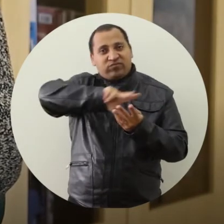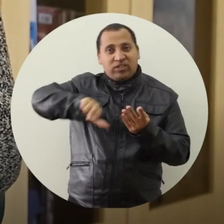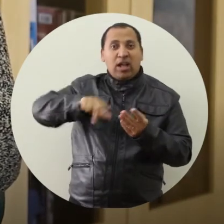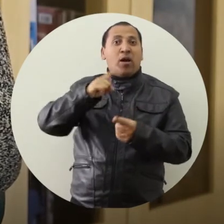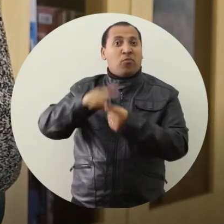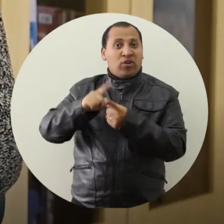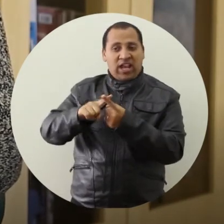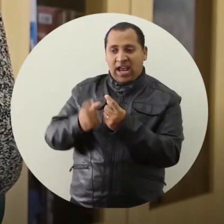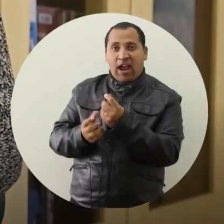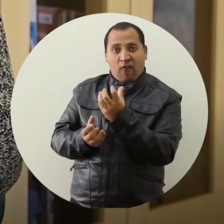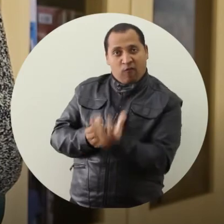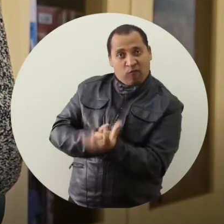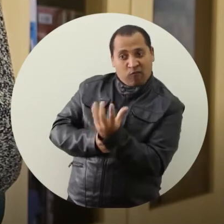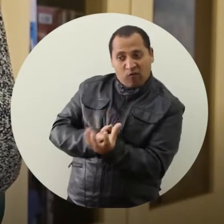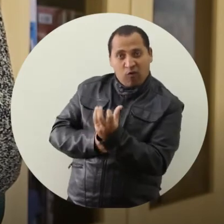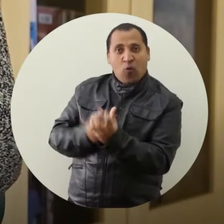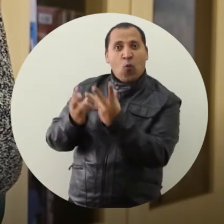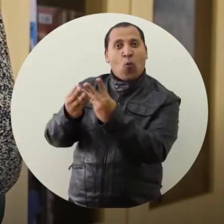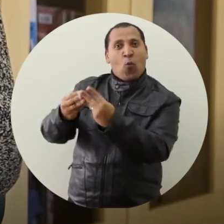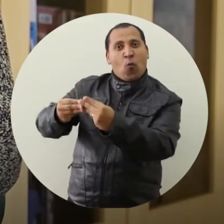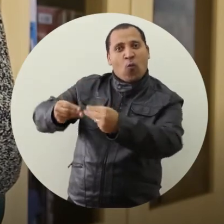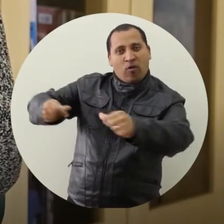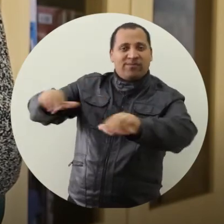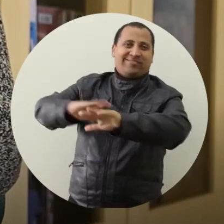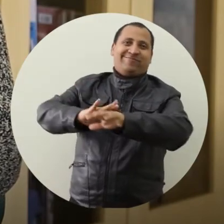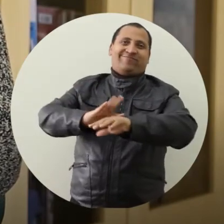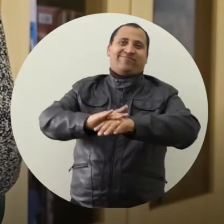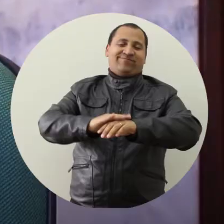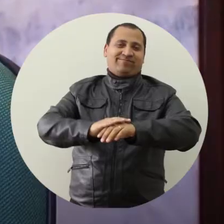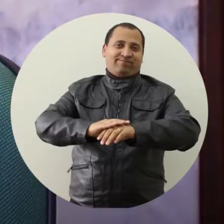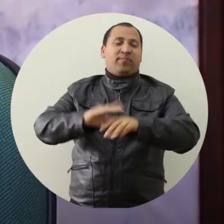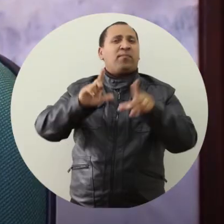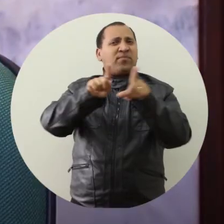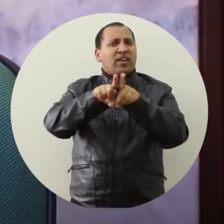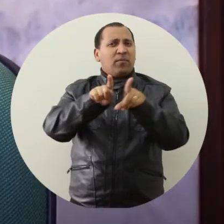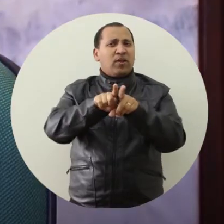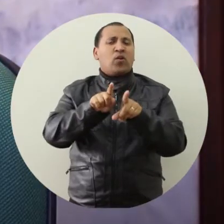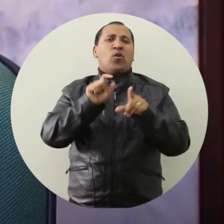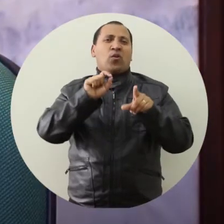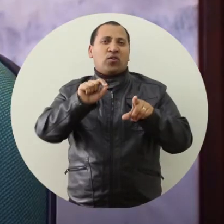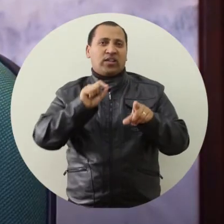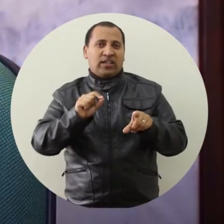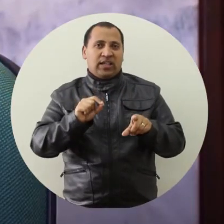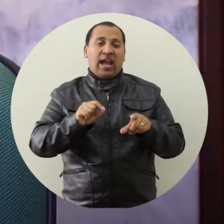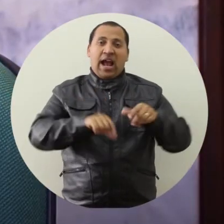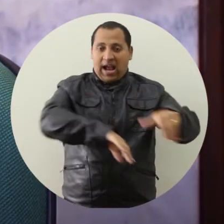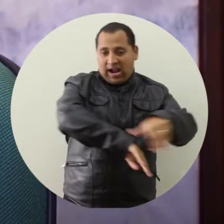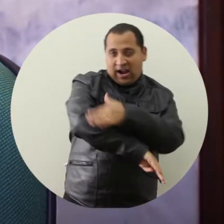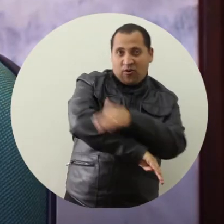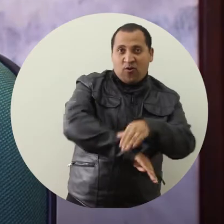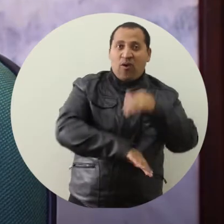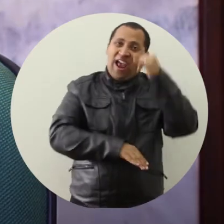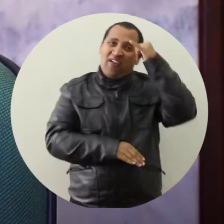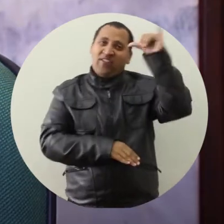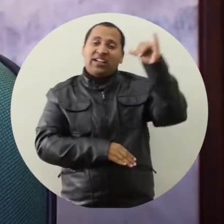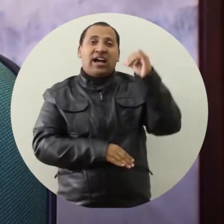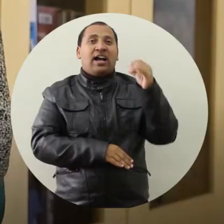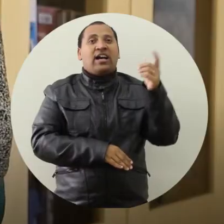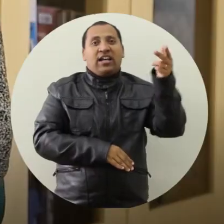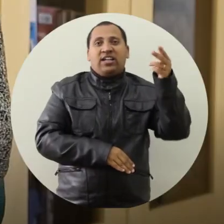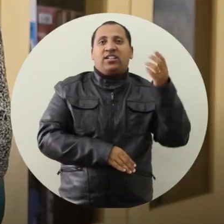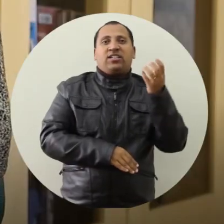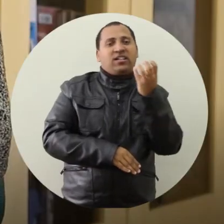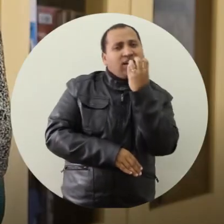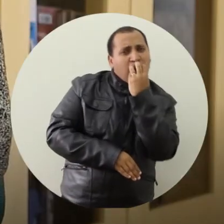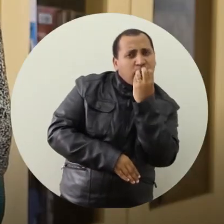porque alta temperatura mata os ossistos do toxoplasma. E também devemos evitar o contato com fezes dos animais de